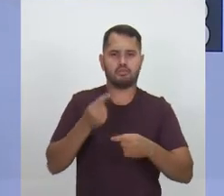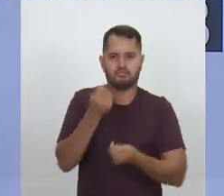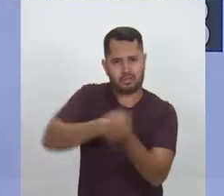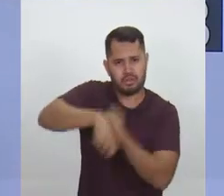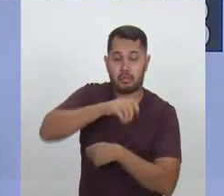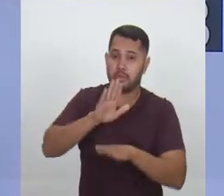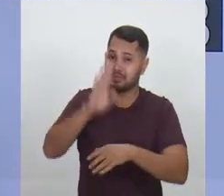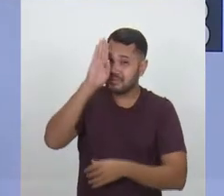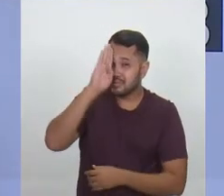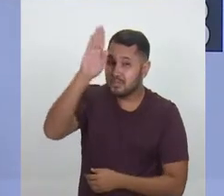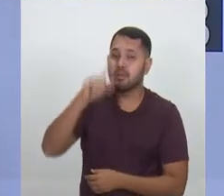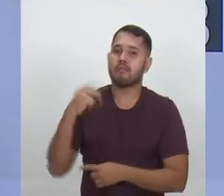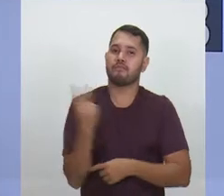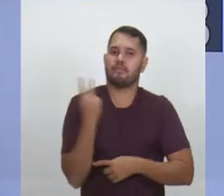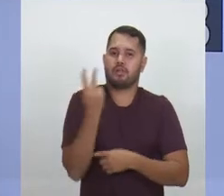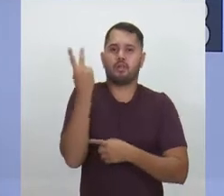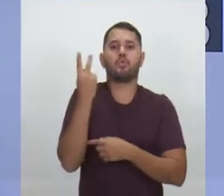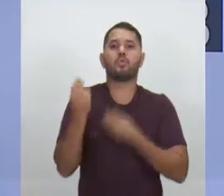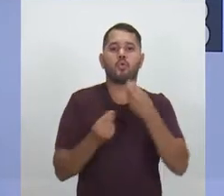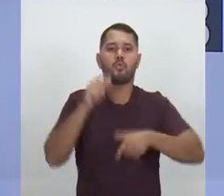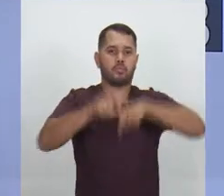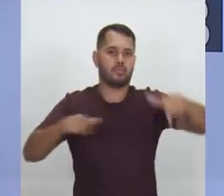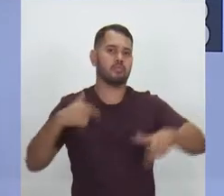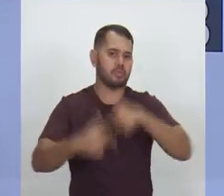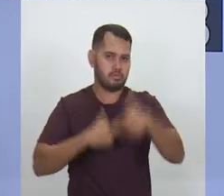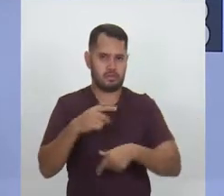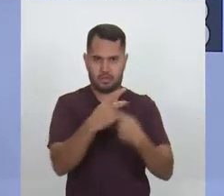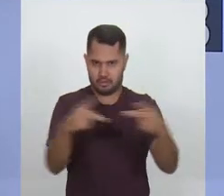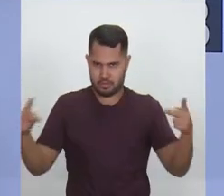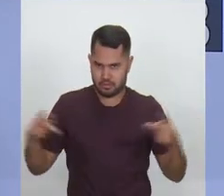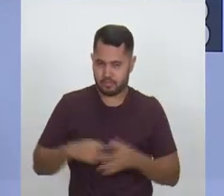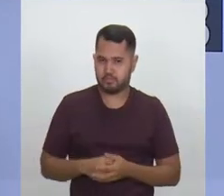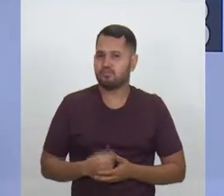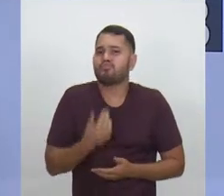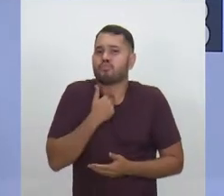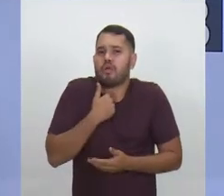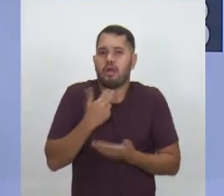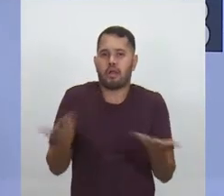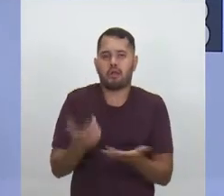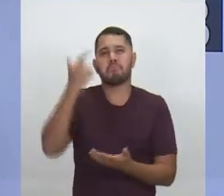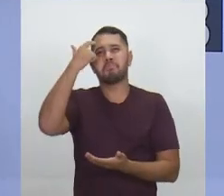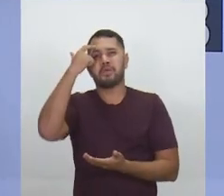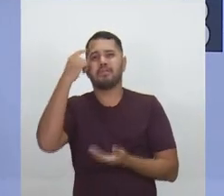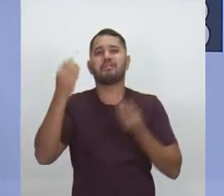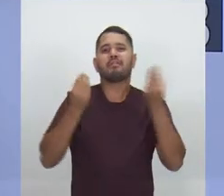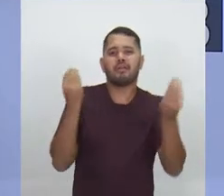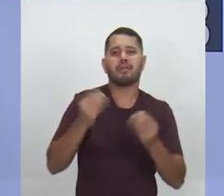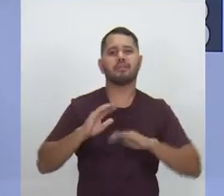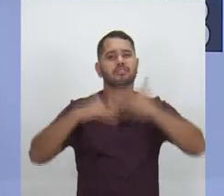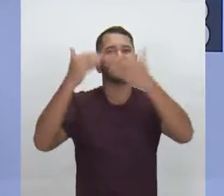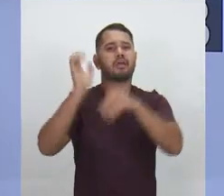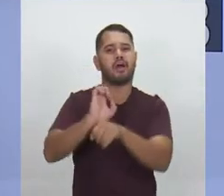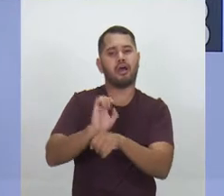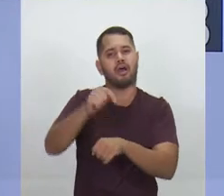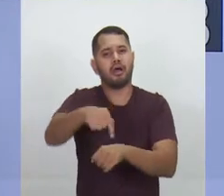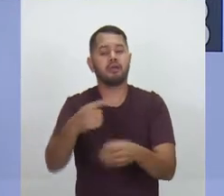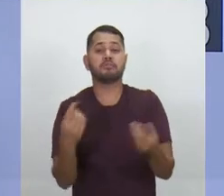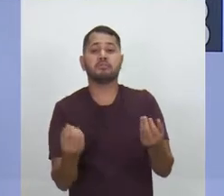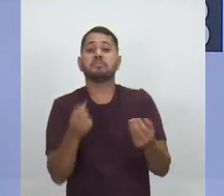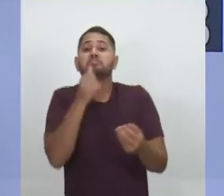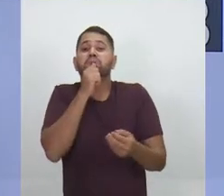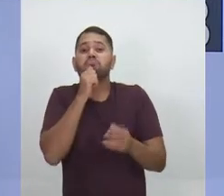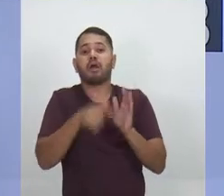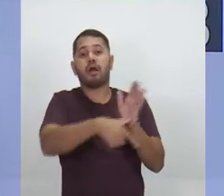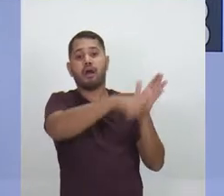queremos, acima de tudo, valorizar a mão de obra do nosso trabalhador. Não dá para a gente pensar em desenvolver o estado do Amazonas sem